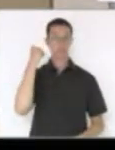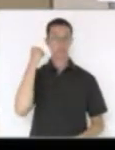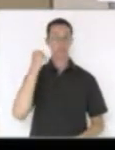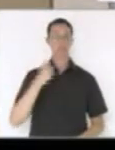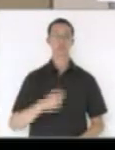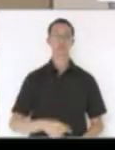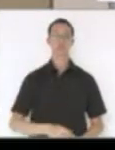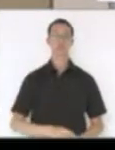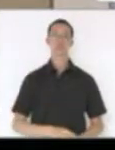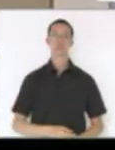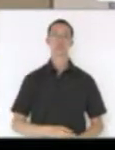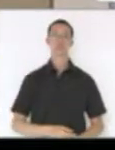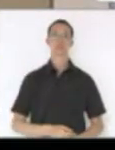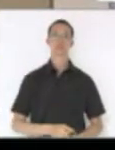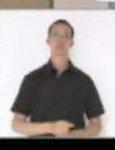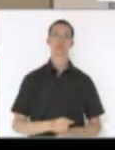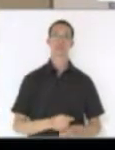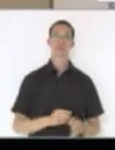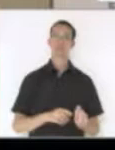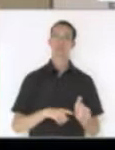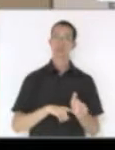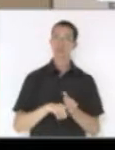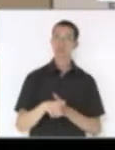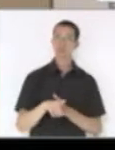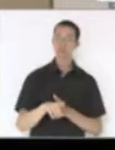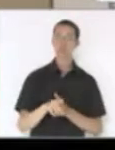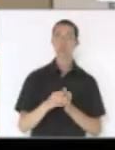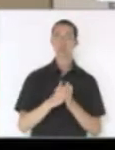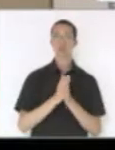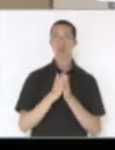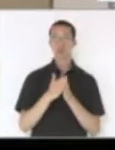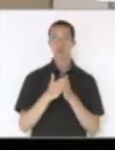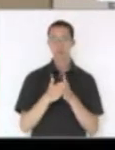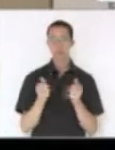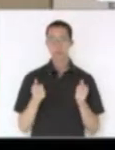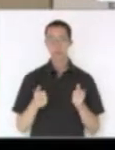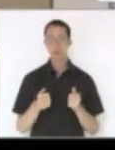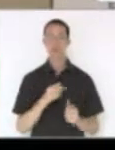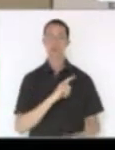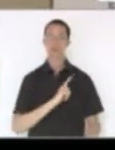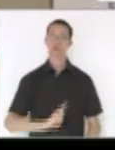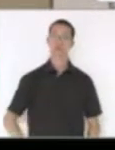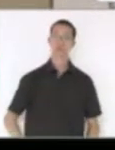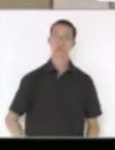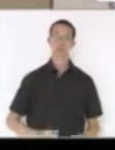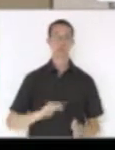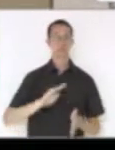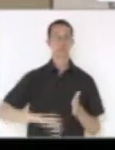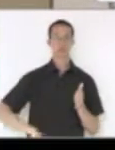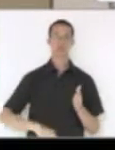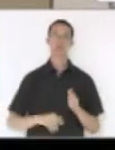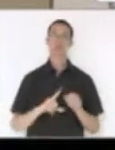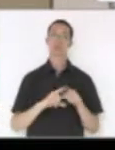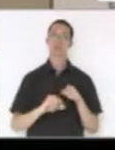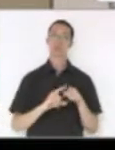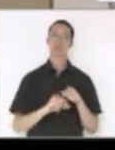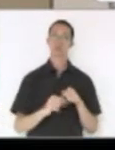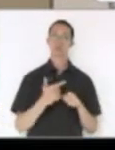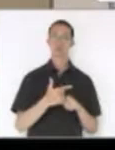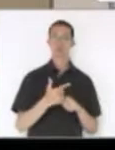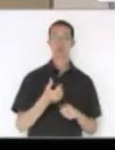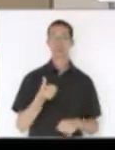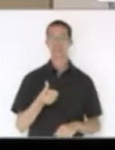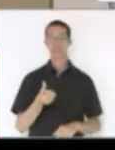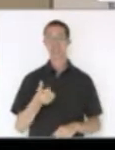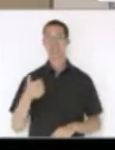apelando ao governador do Estado pela revogação dos artigos segundo, sexto e décimo do decreto